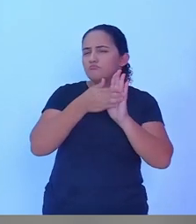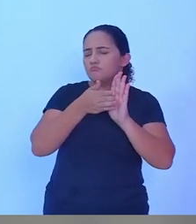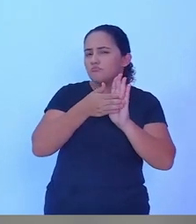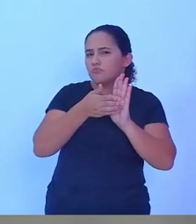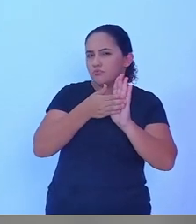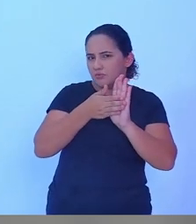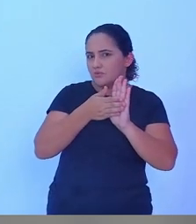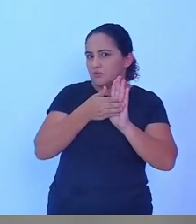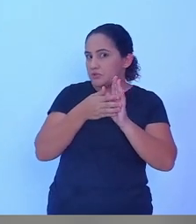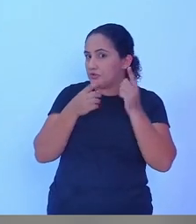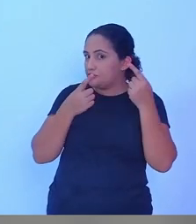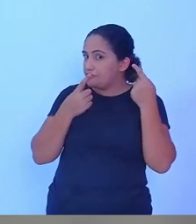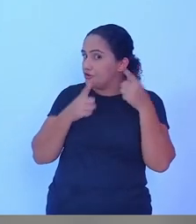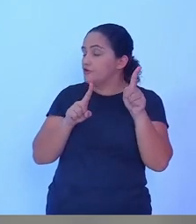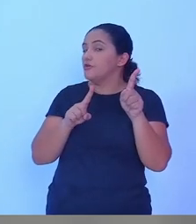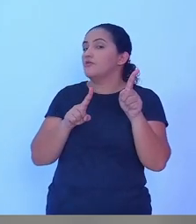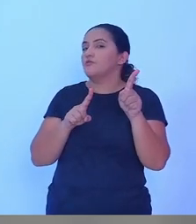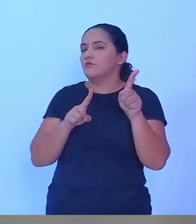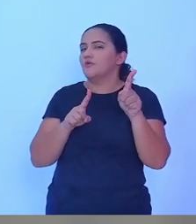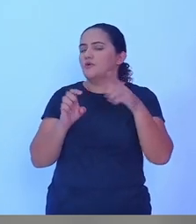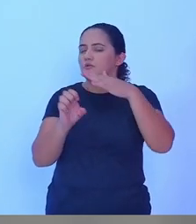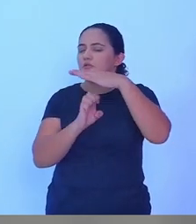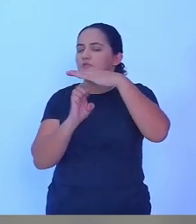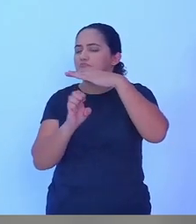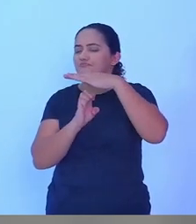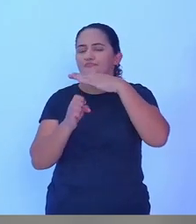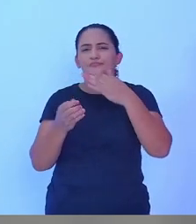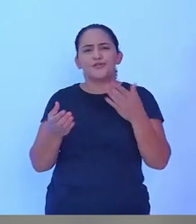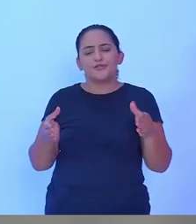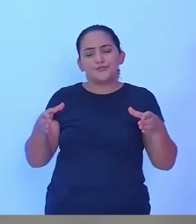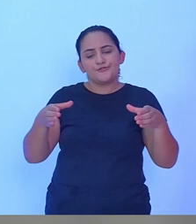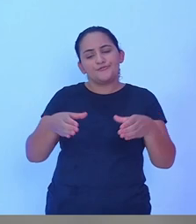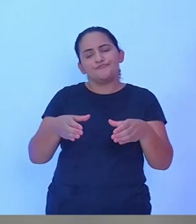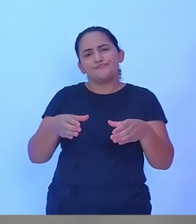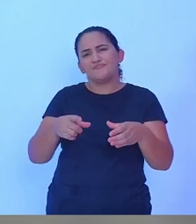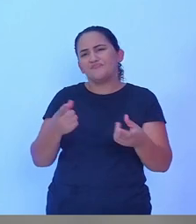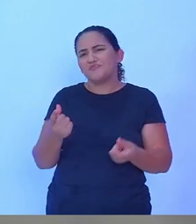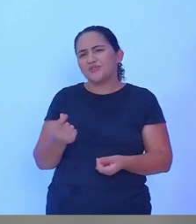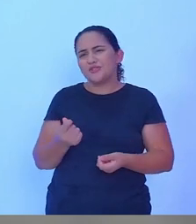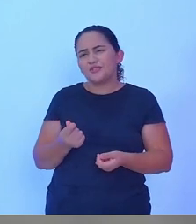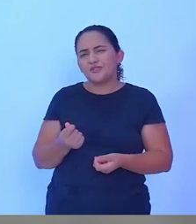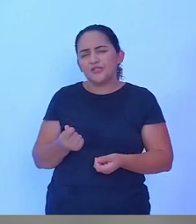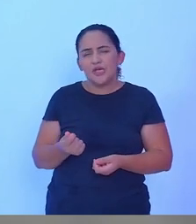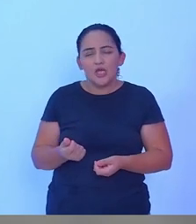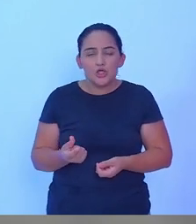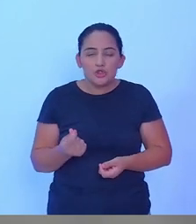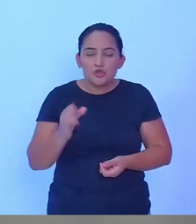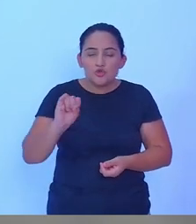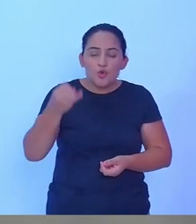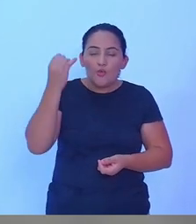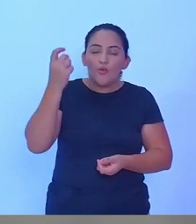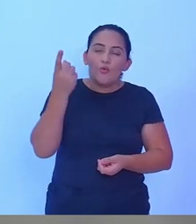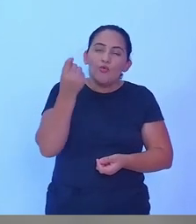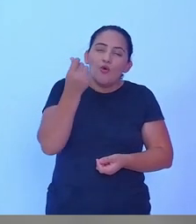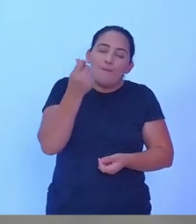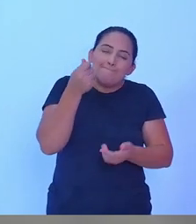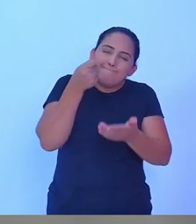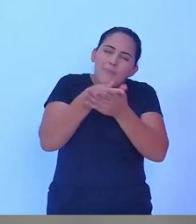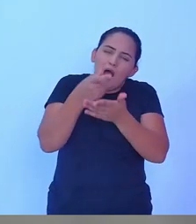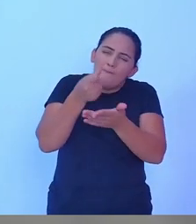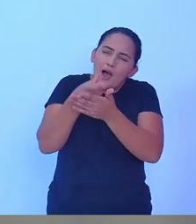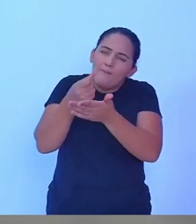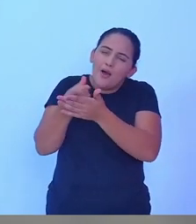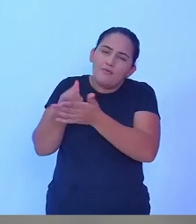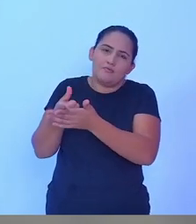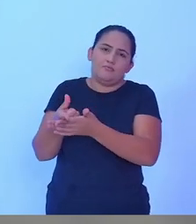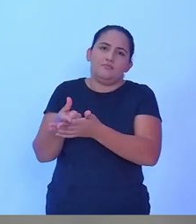empreendedores locais, como a carga tributária e a burocracia? existem propostas